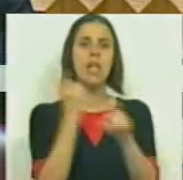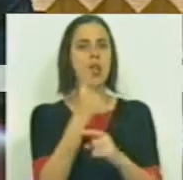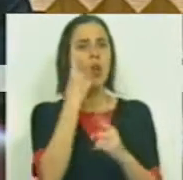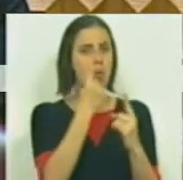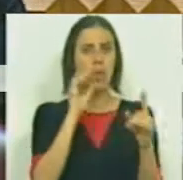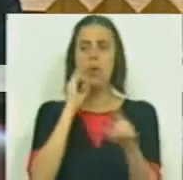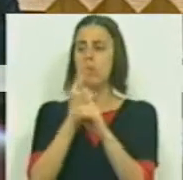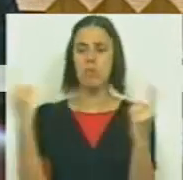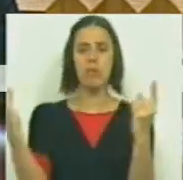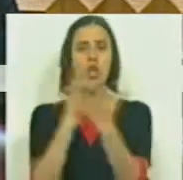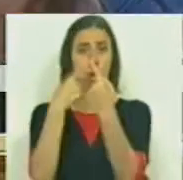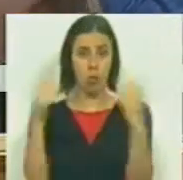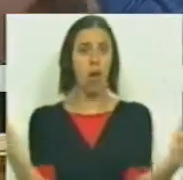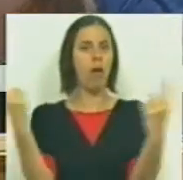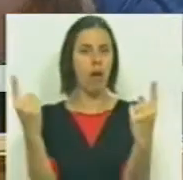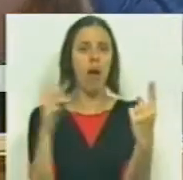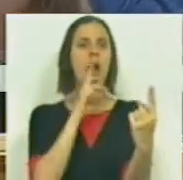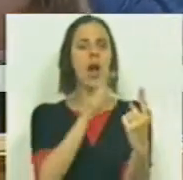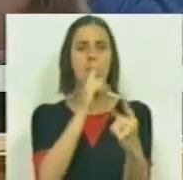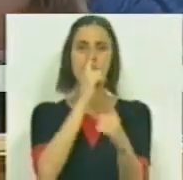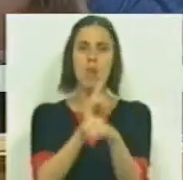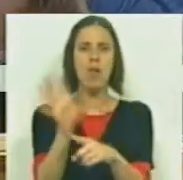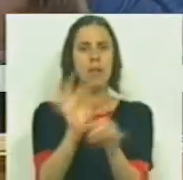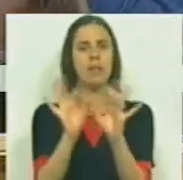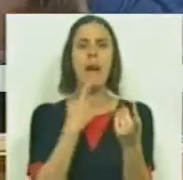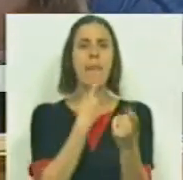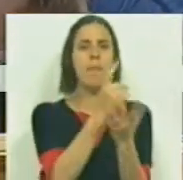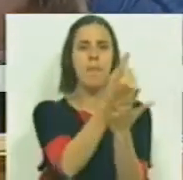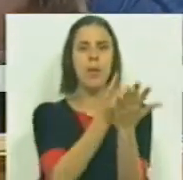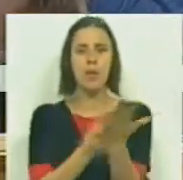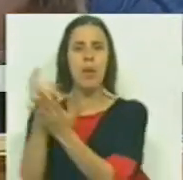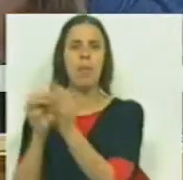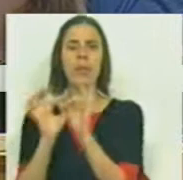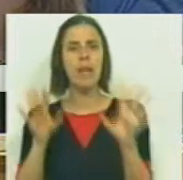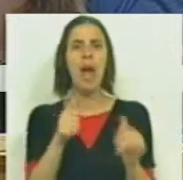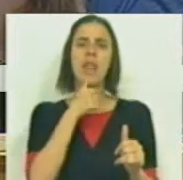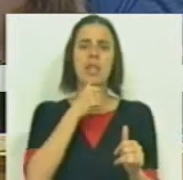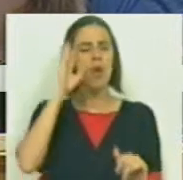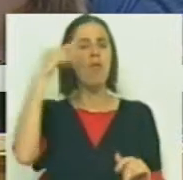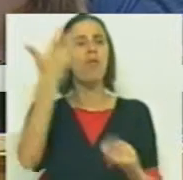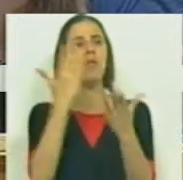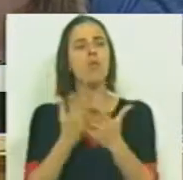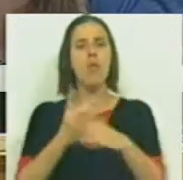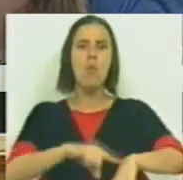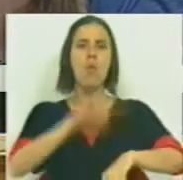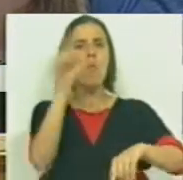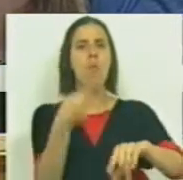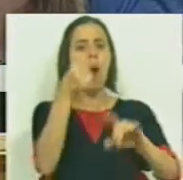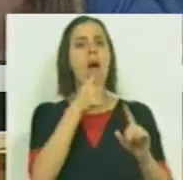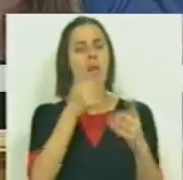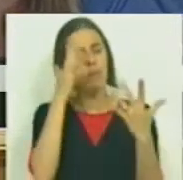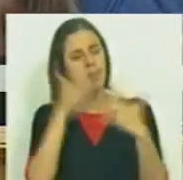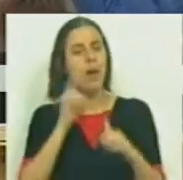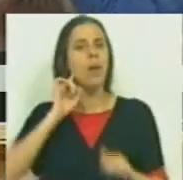a um estudante de uma e a um estudante de outra escola que respondam exatamente às mesmas perguntas e que isso decida o futuro de um estudante numa hora e